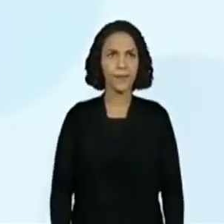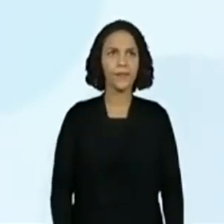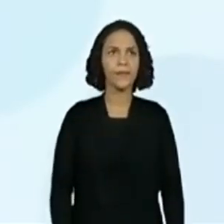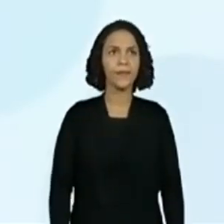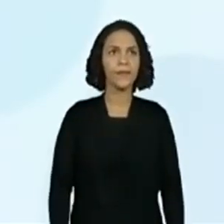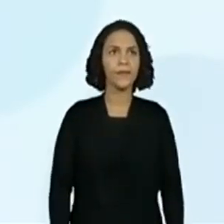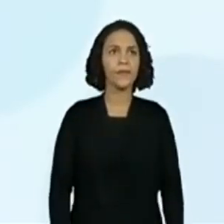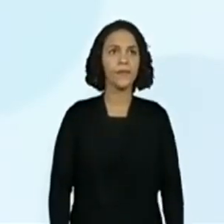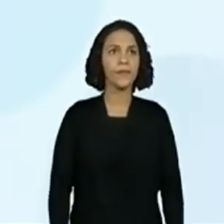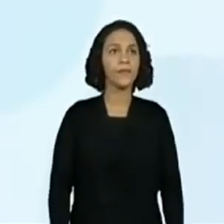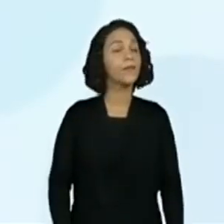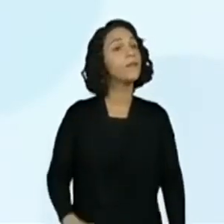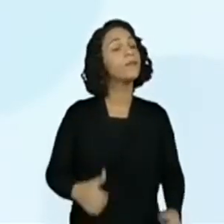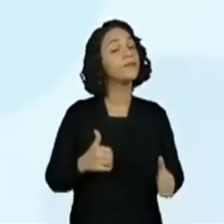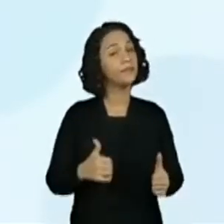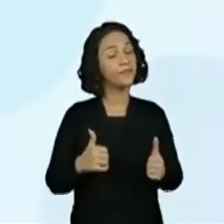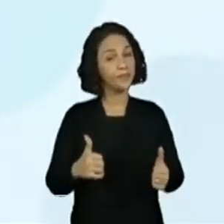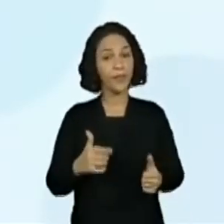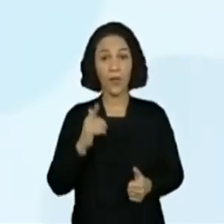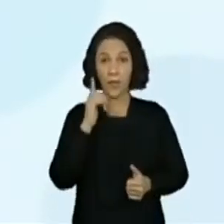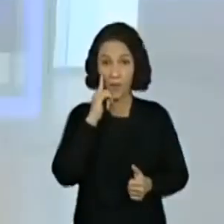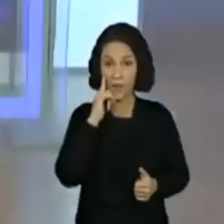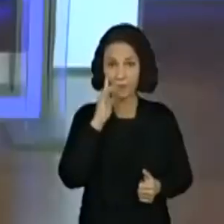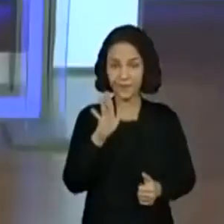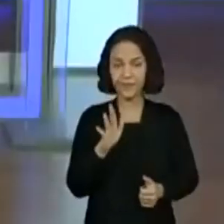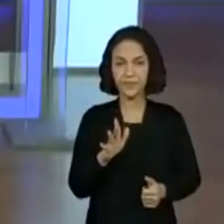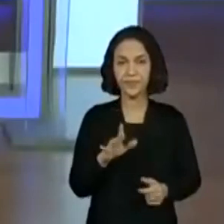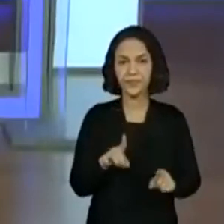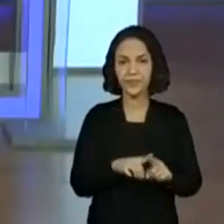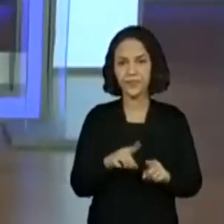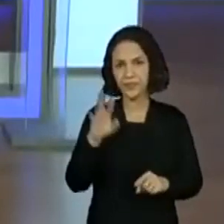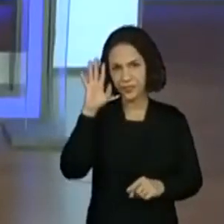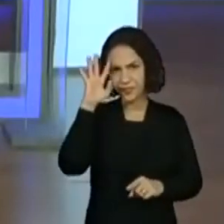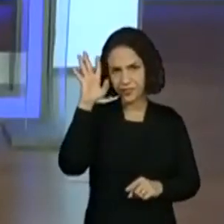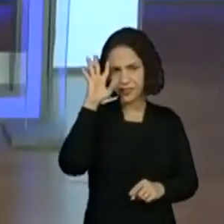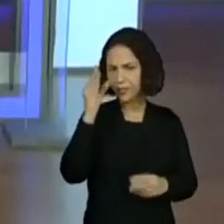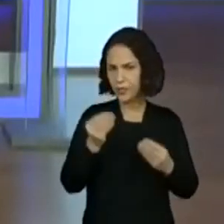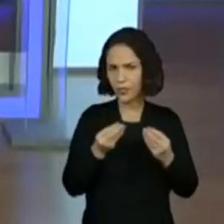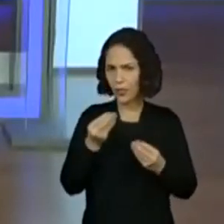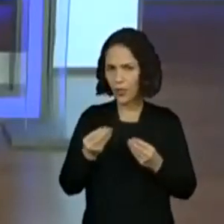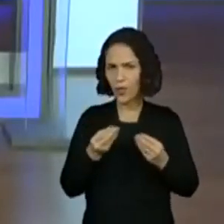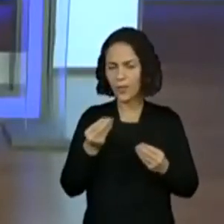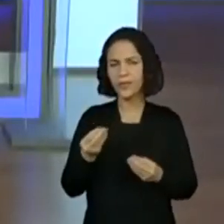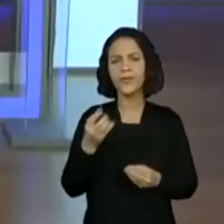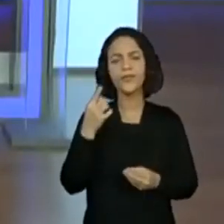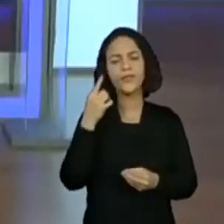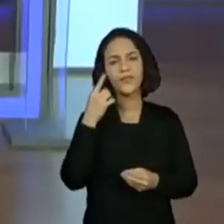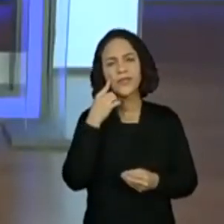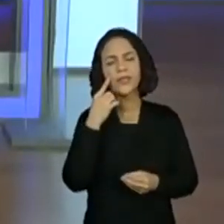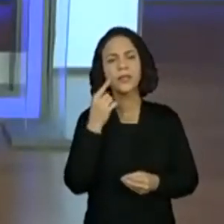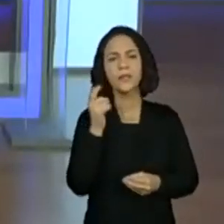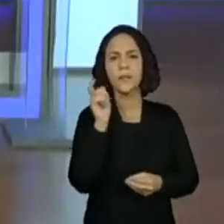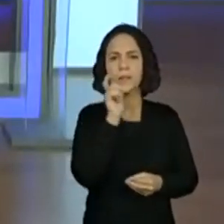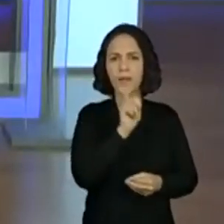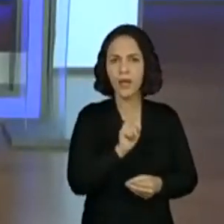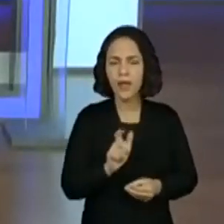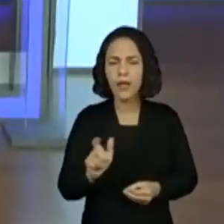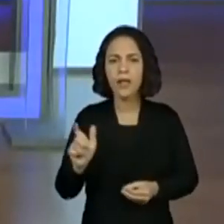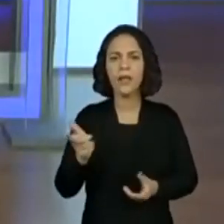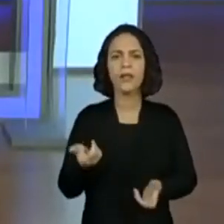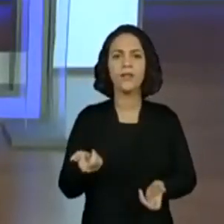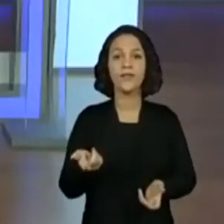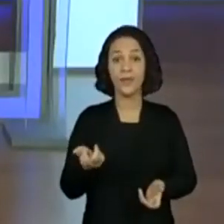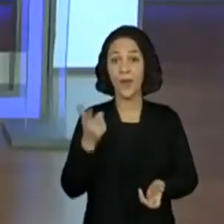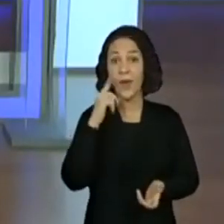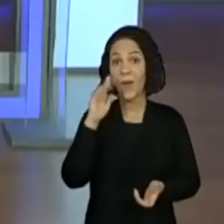Olha só. E a gente pode pensar como. Vamos dar uma olhadinha, vamos pensar alguma palavra. Ó,